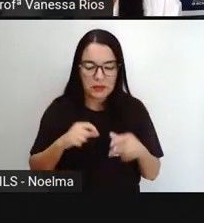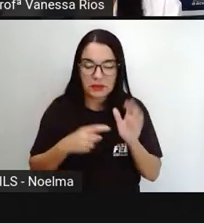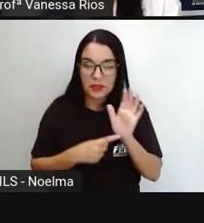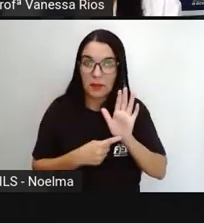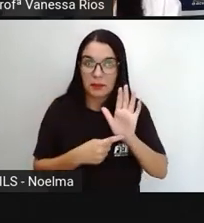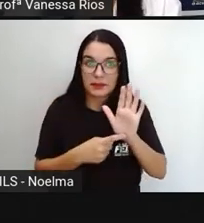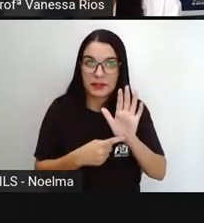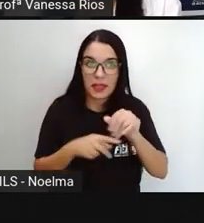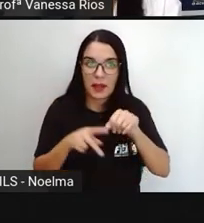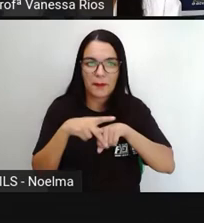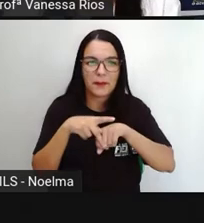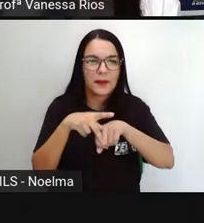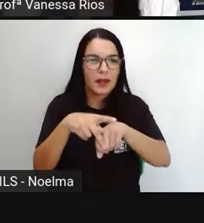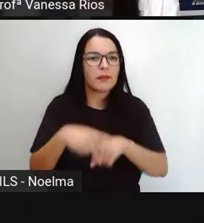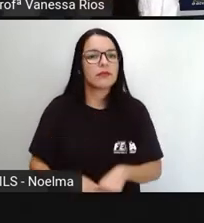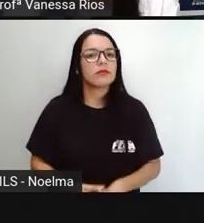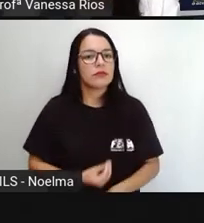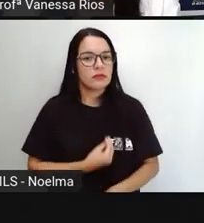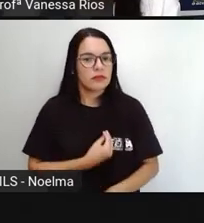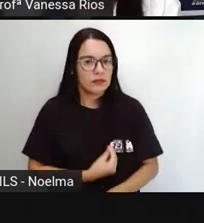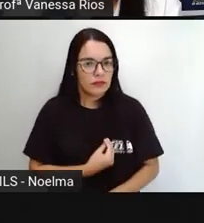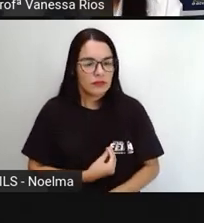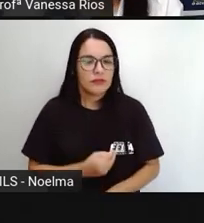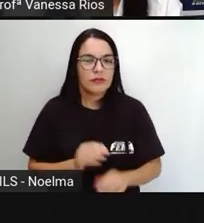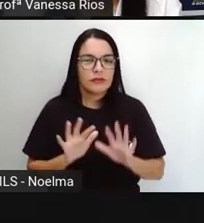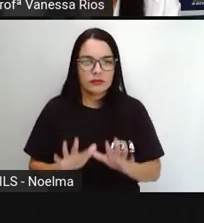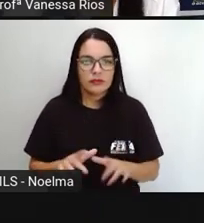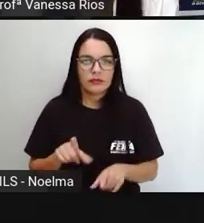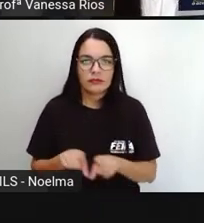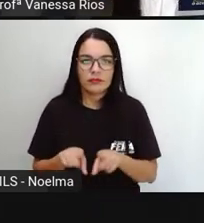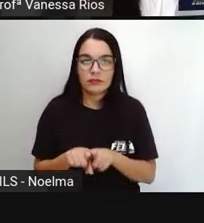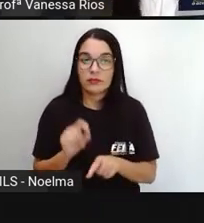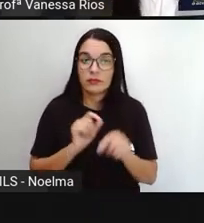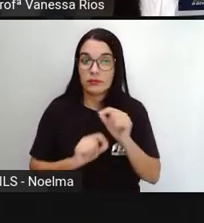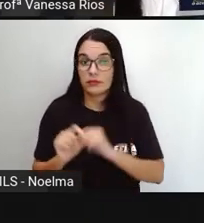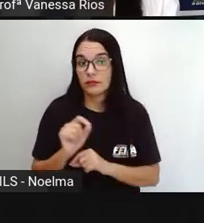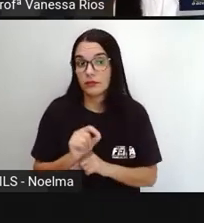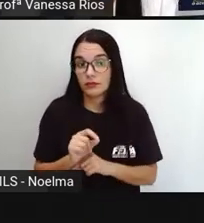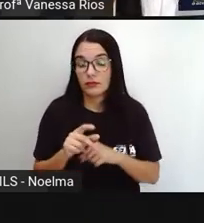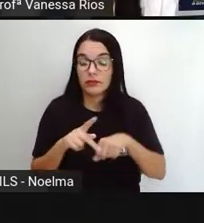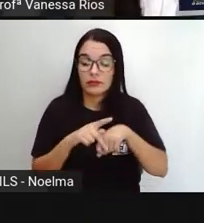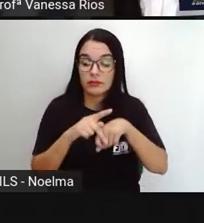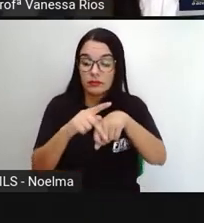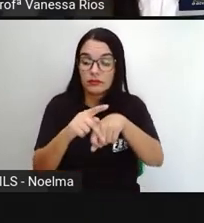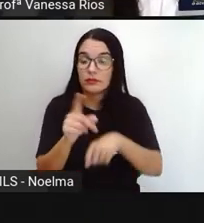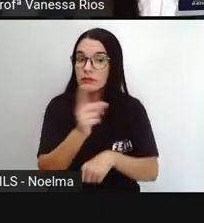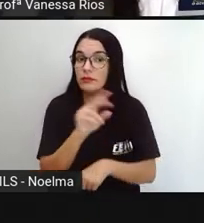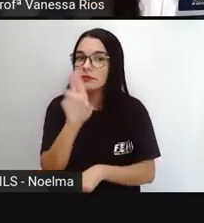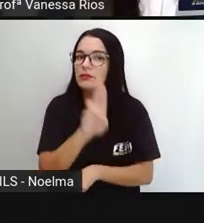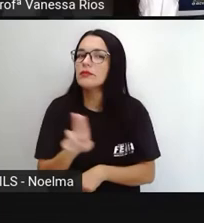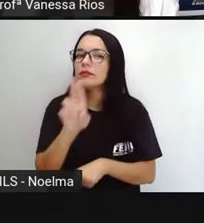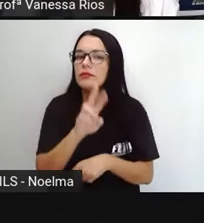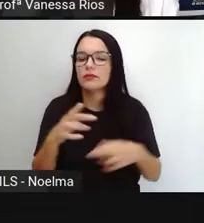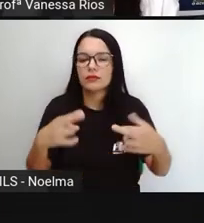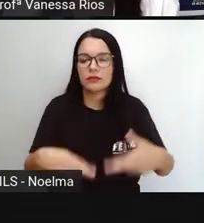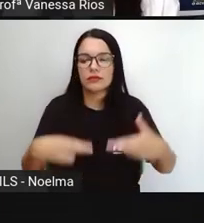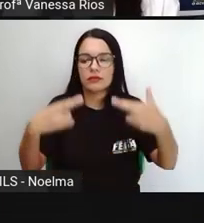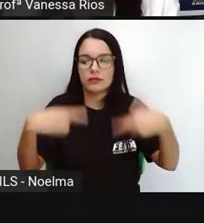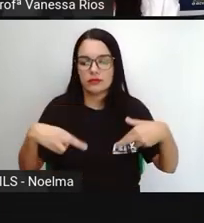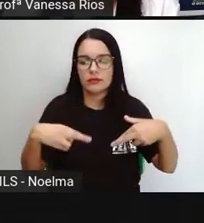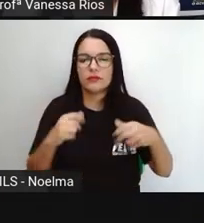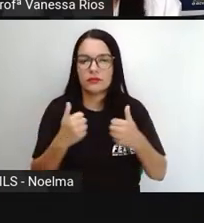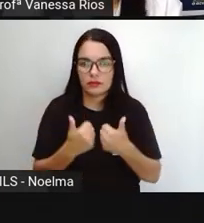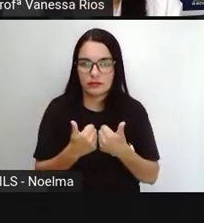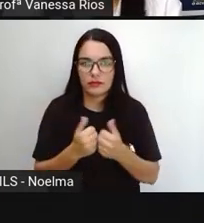bem presente nos poemas, mas podem existir poemas também que não utilizam aí desse recurso das